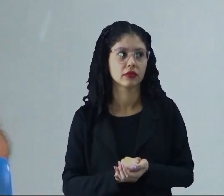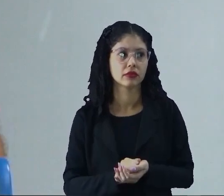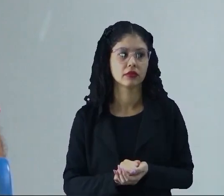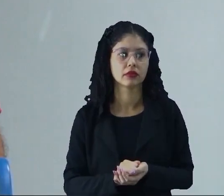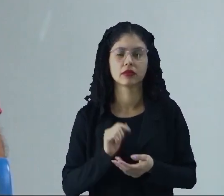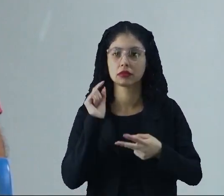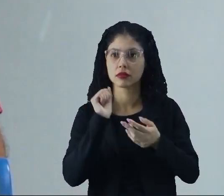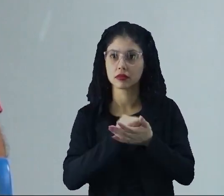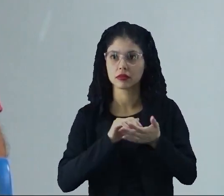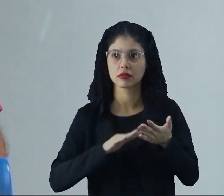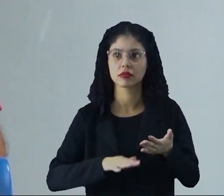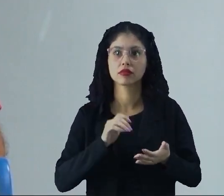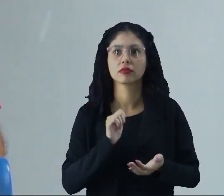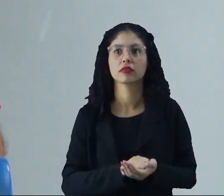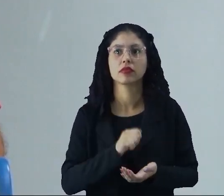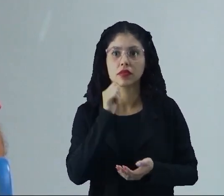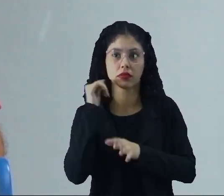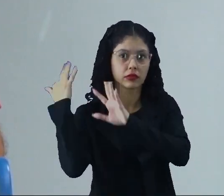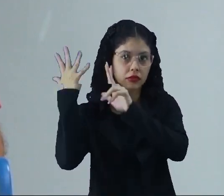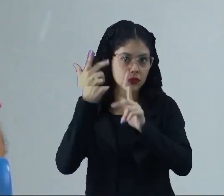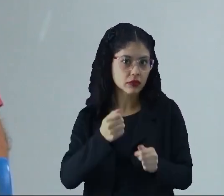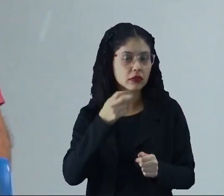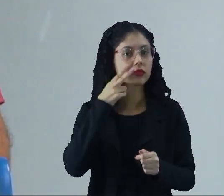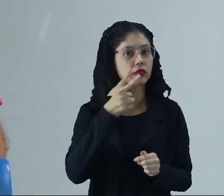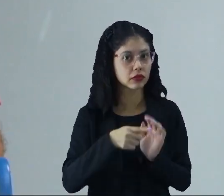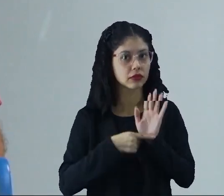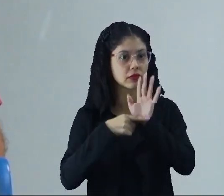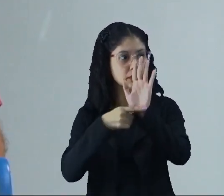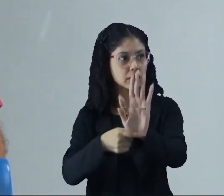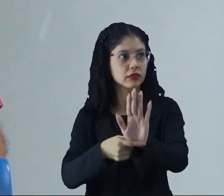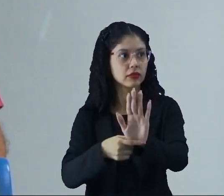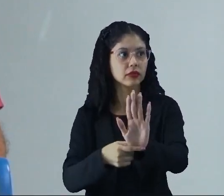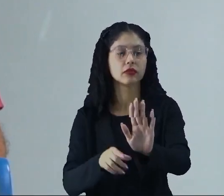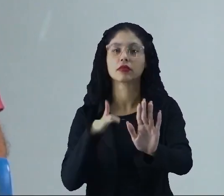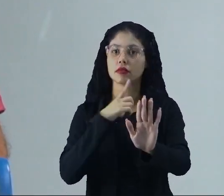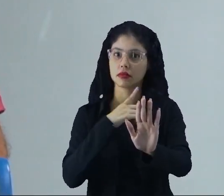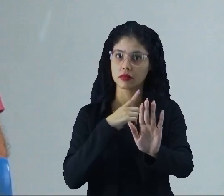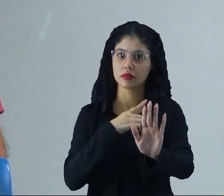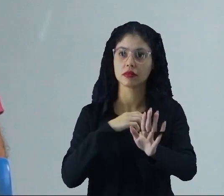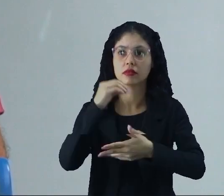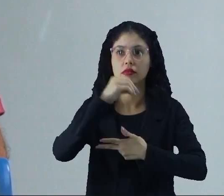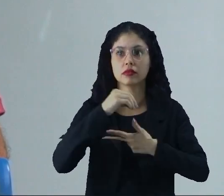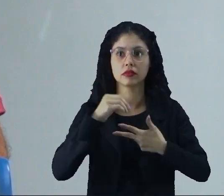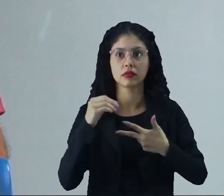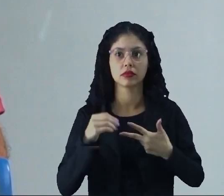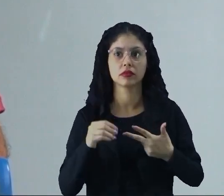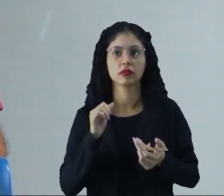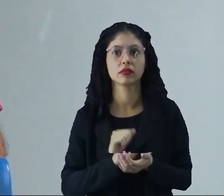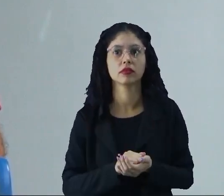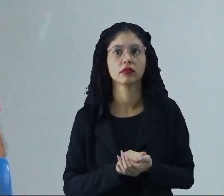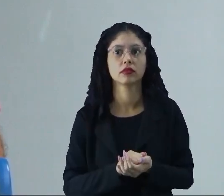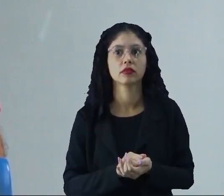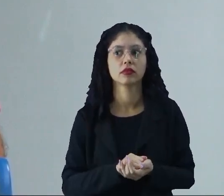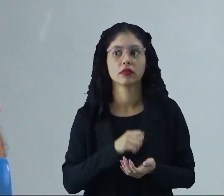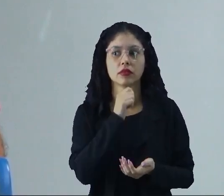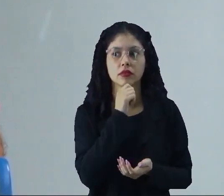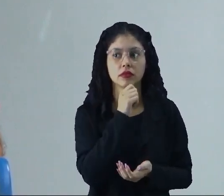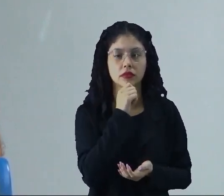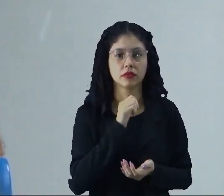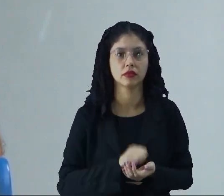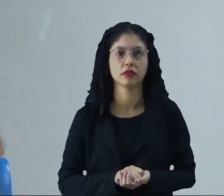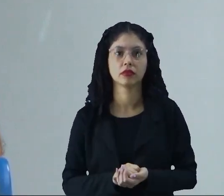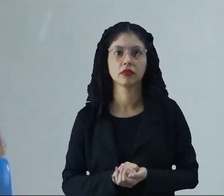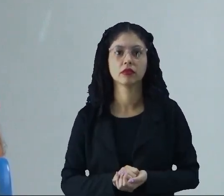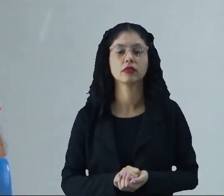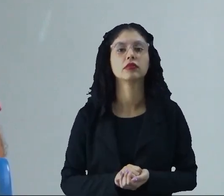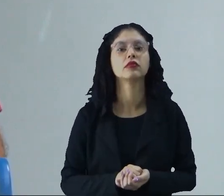essas foram as duas questões que nós revisamos aqui para vocês que caíram no Enem nos anos anteriores e que